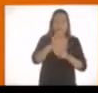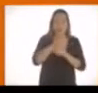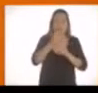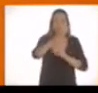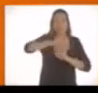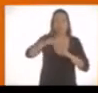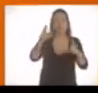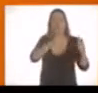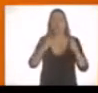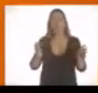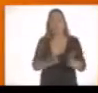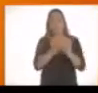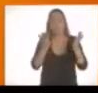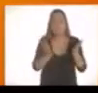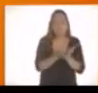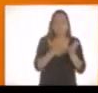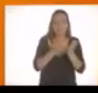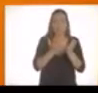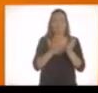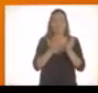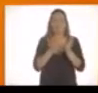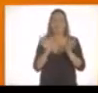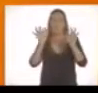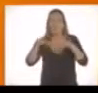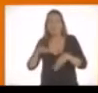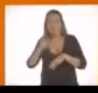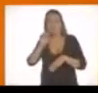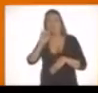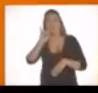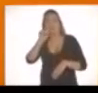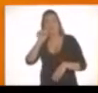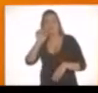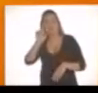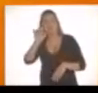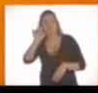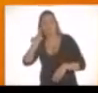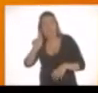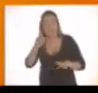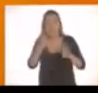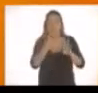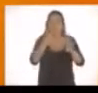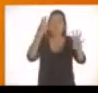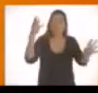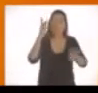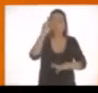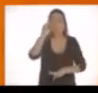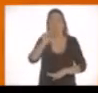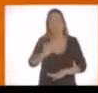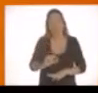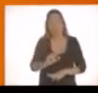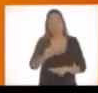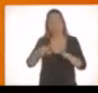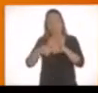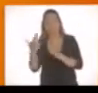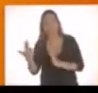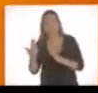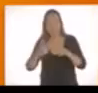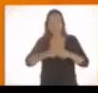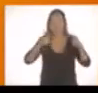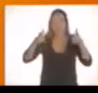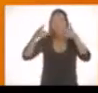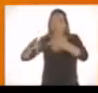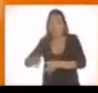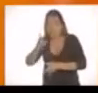Criar a tarifa social para o consumo de água nas áreas mais pobres. Intervir no CISREG para acabar com a fila de consultas e cirurgias.